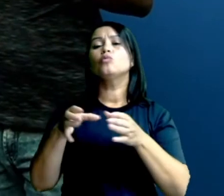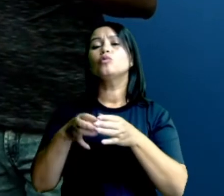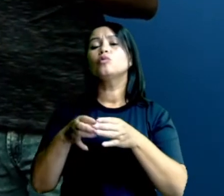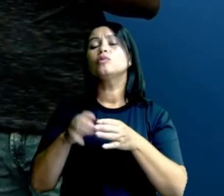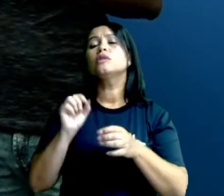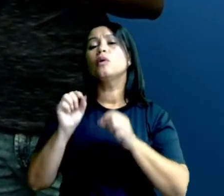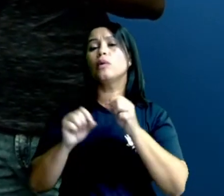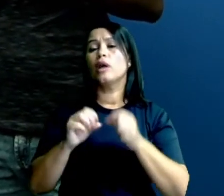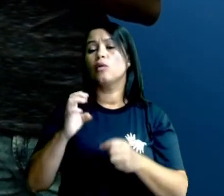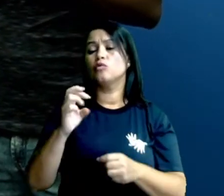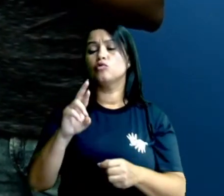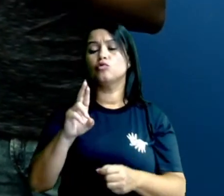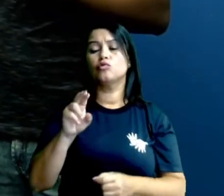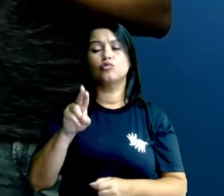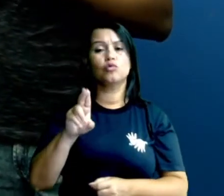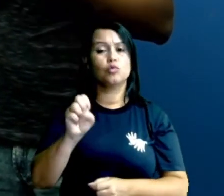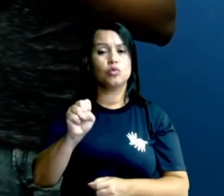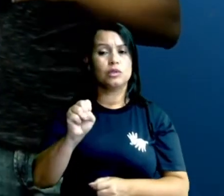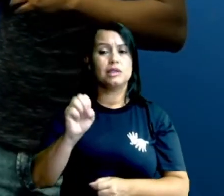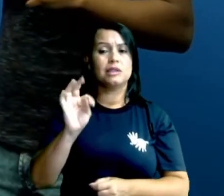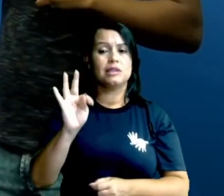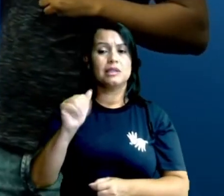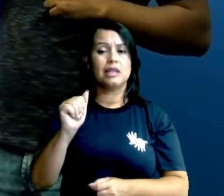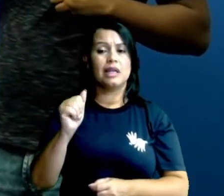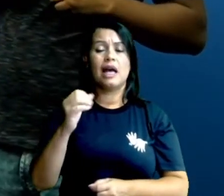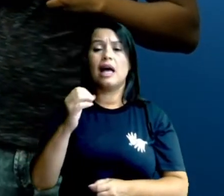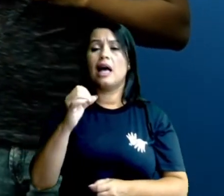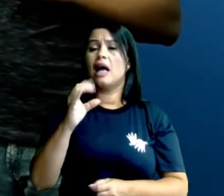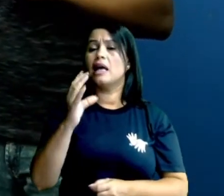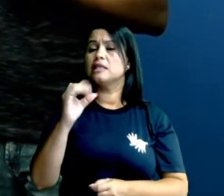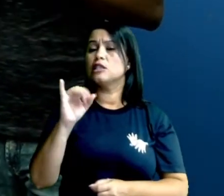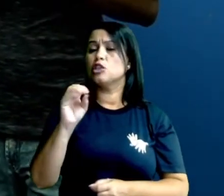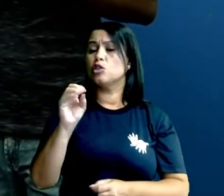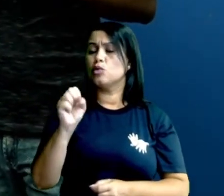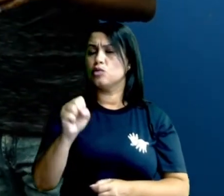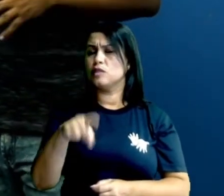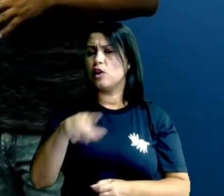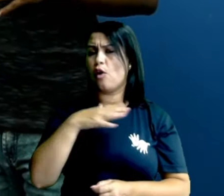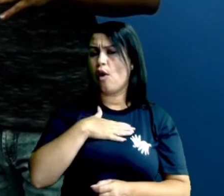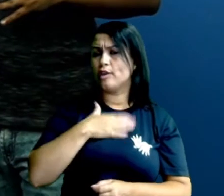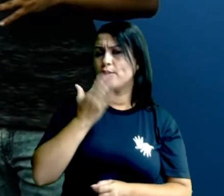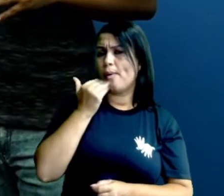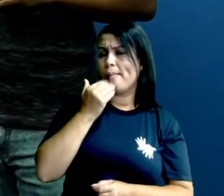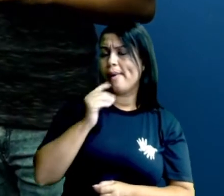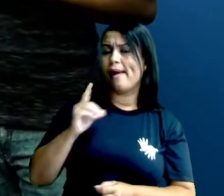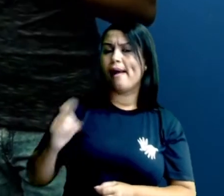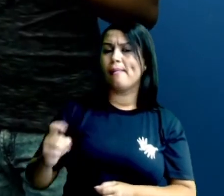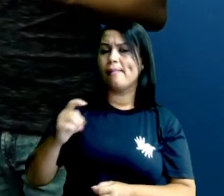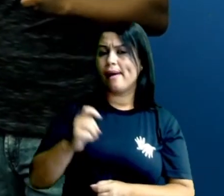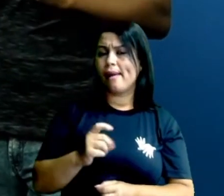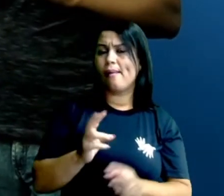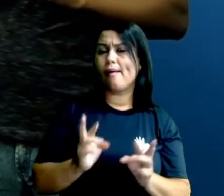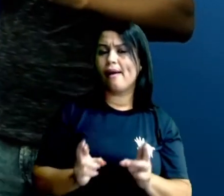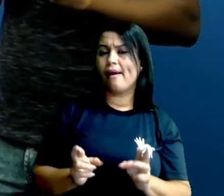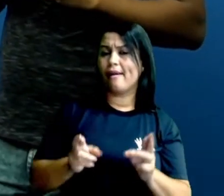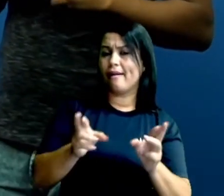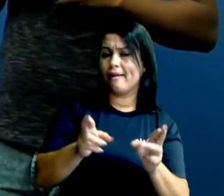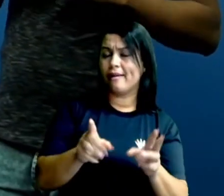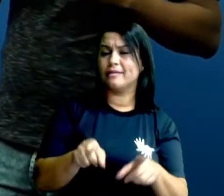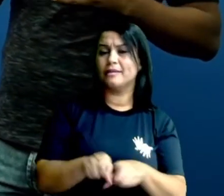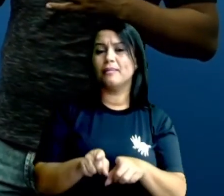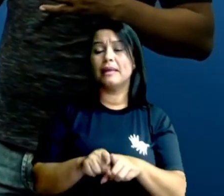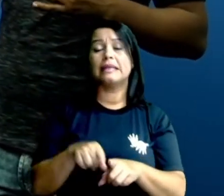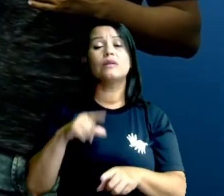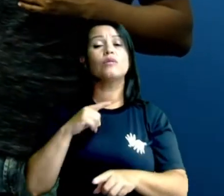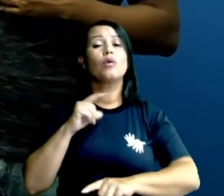crustáceos, que você com certeza adora comer um camarãozinho, comer uma lagosta, um caranguejo, um siri. Então,